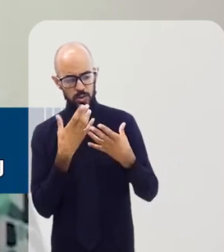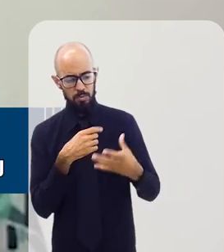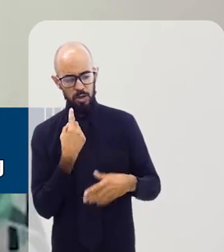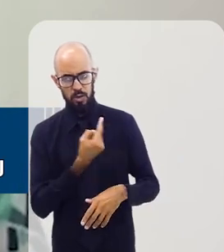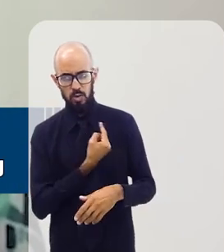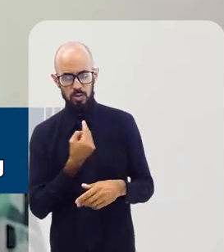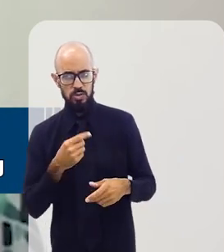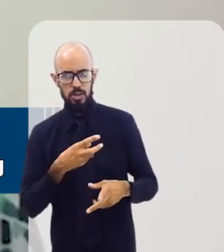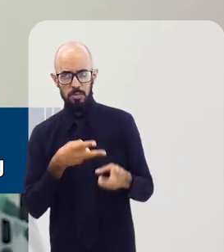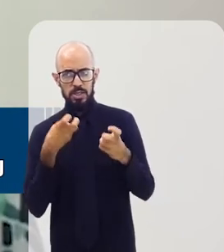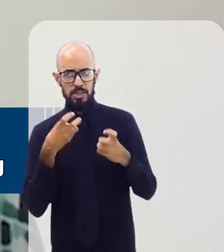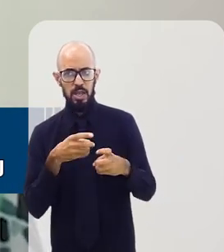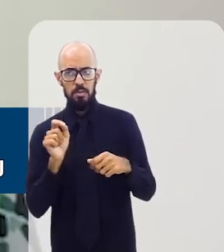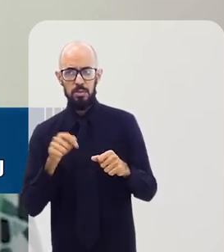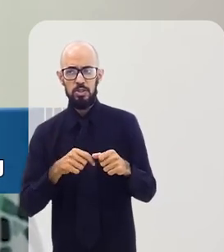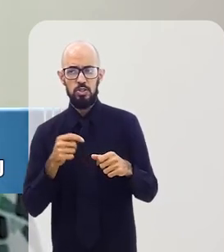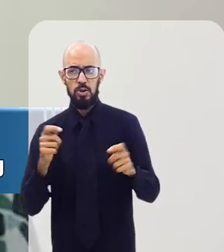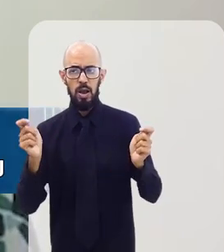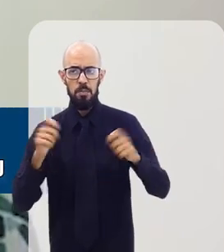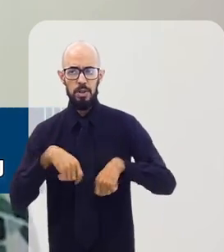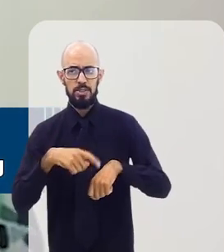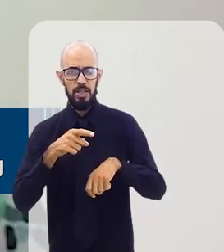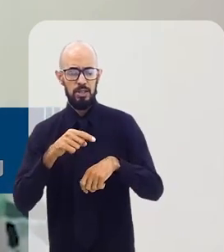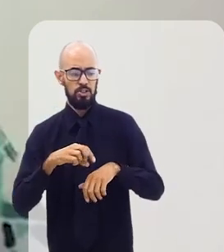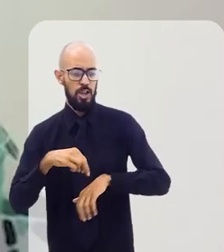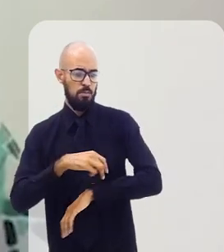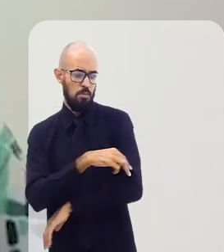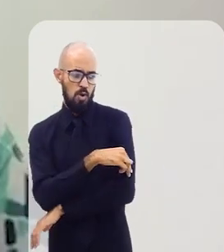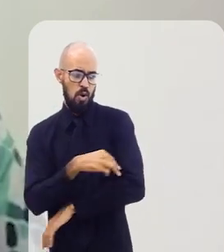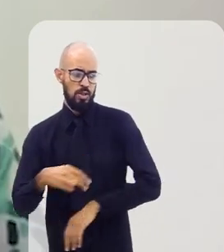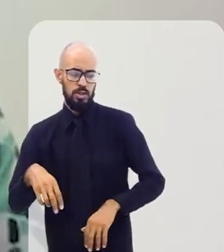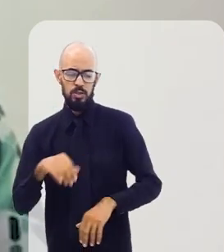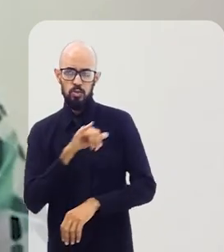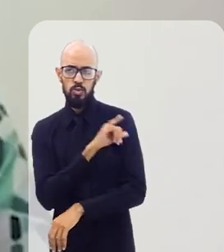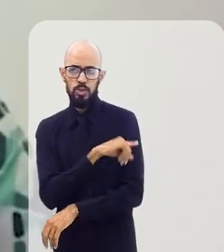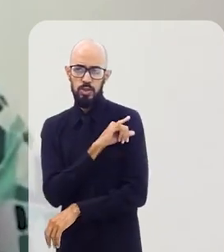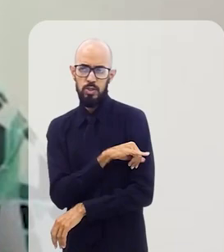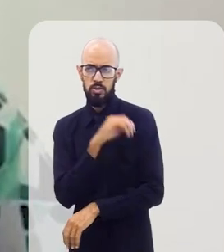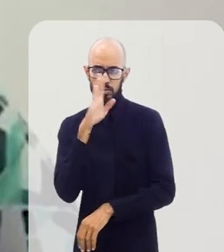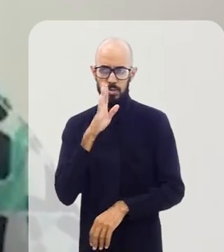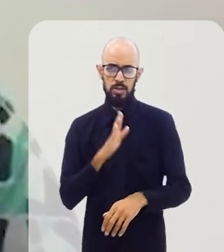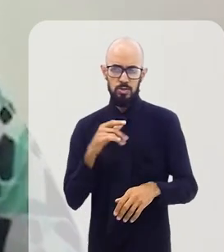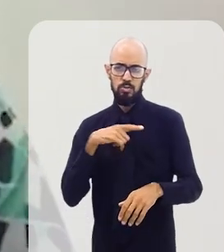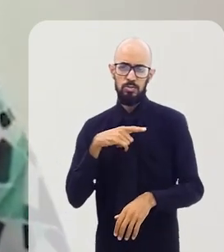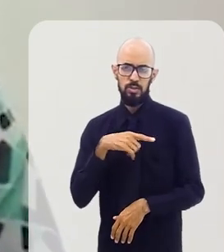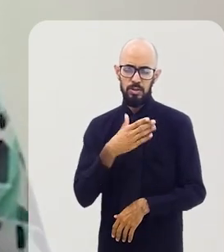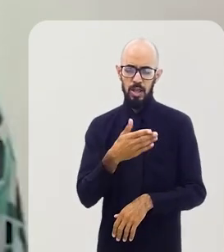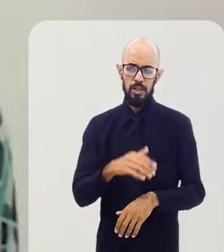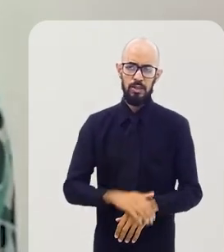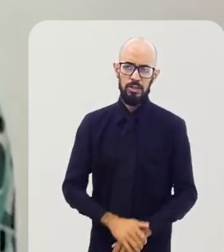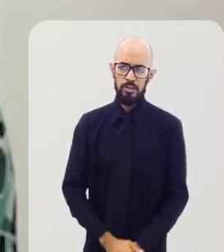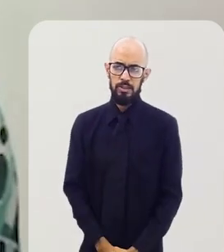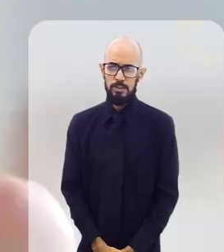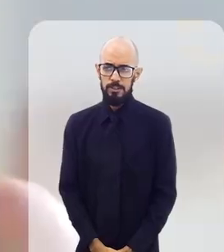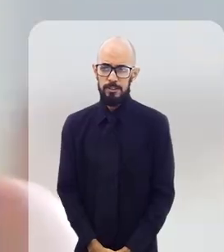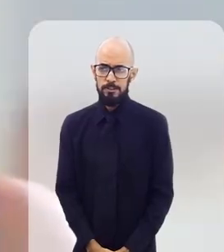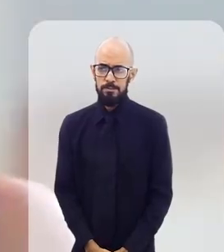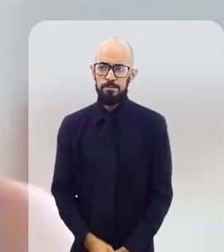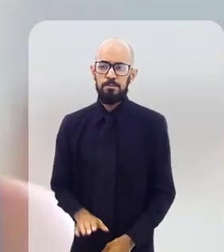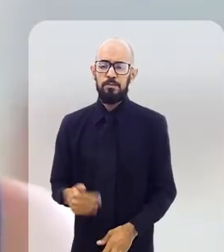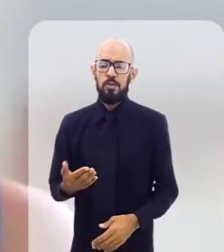de potenciais que a moda fluminense e brasileira tem para que a gente possa responder esses desafios da sustentabilidade. Então,